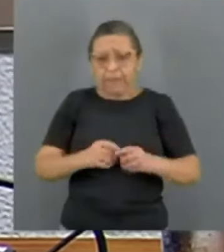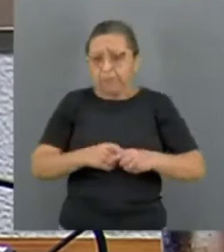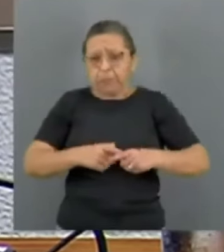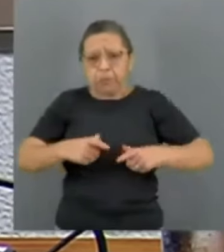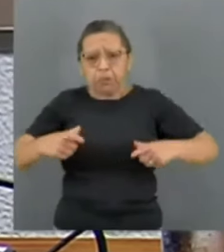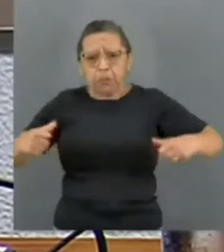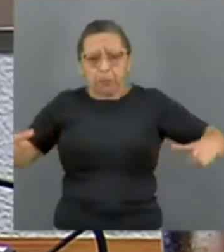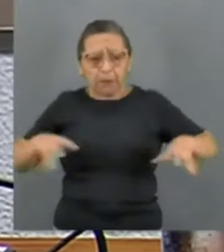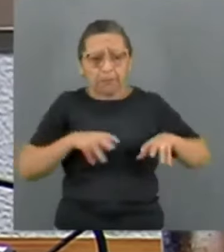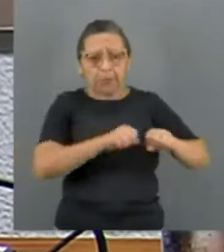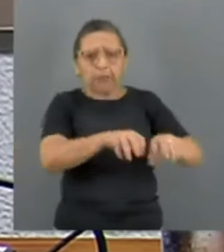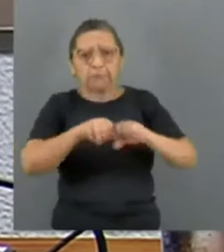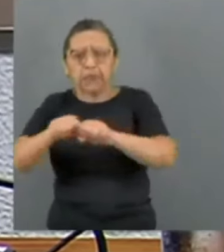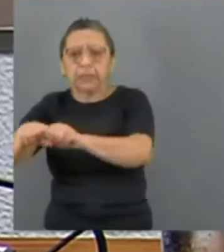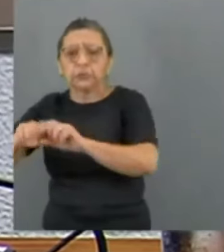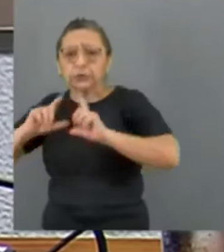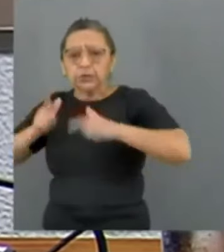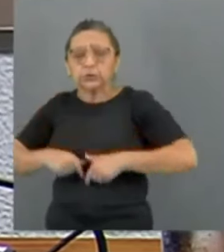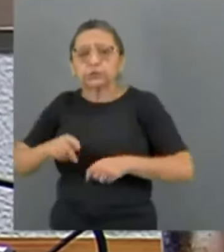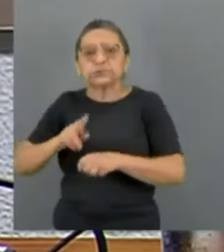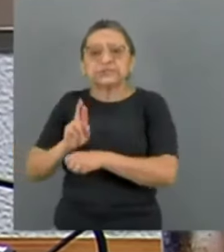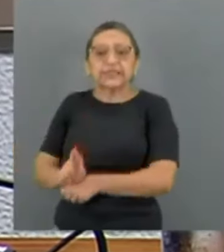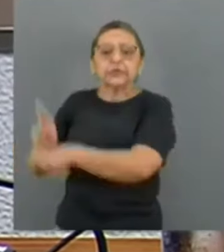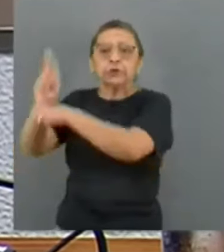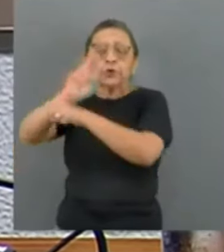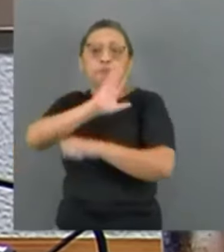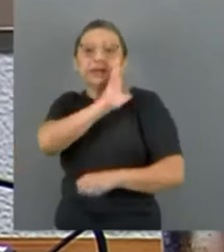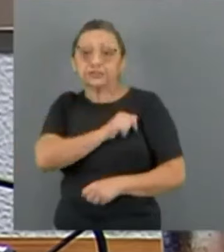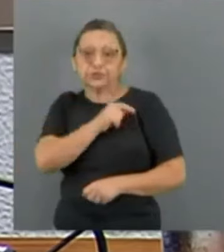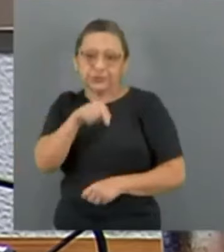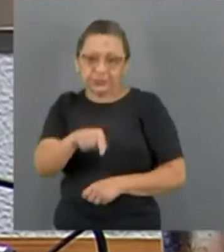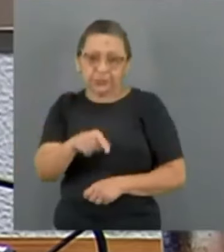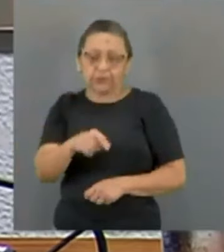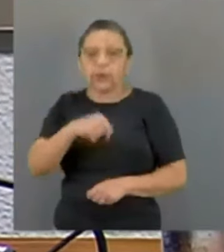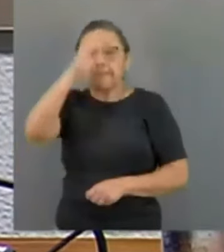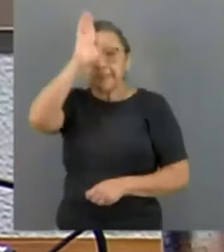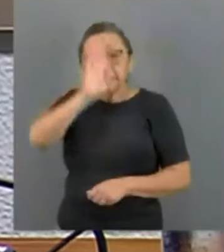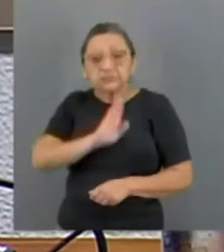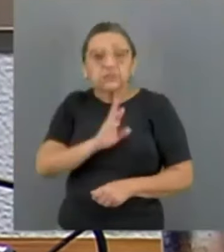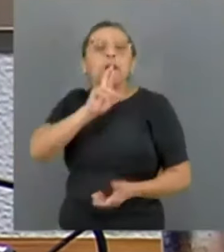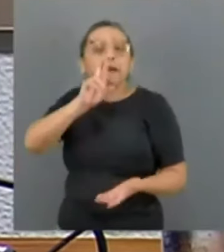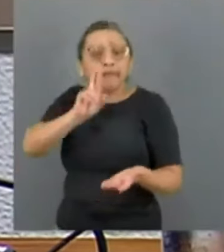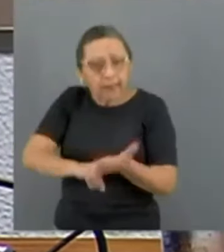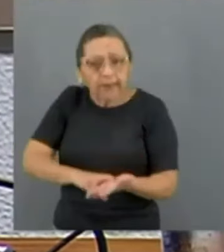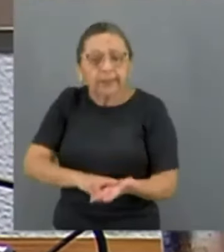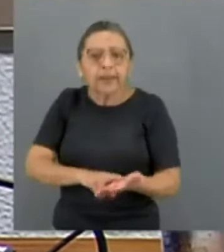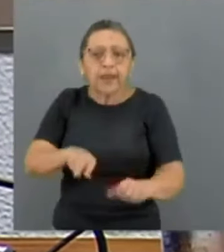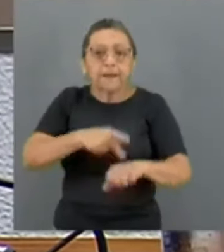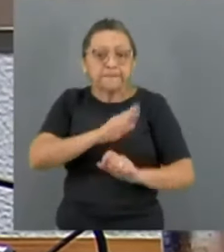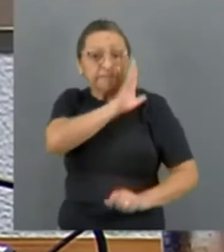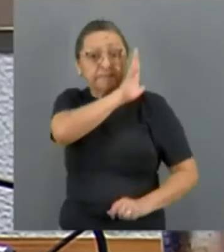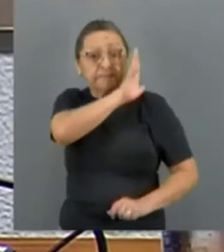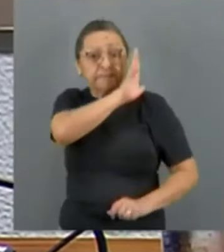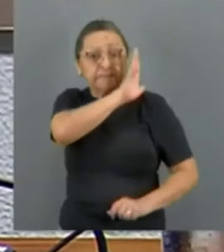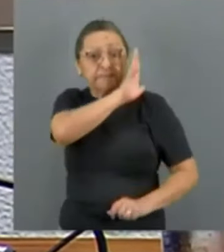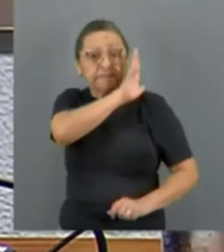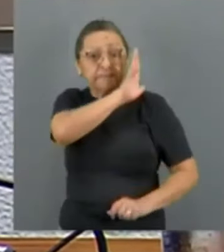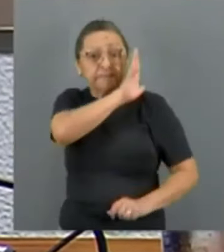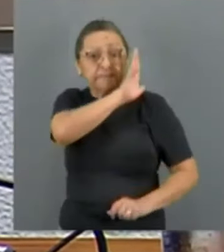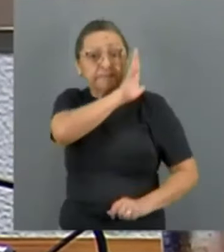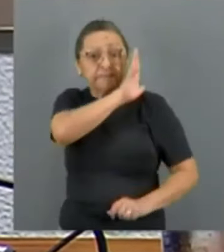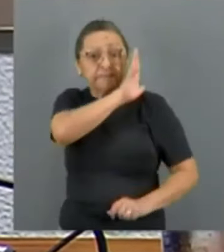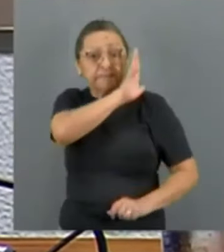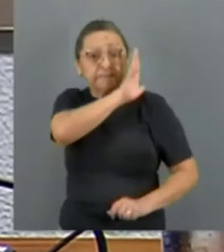israelenses nos territórios palestinos ocupados. O Brasil reconhece a Palestina como um Estado de